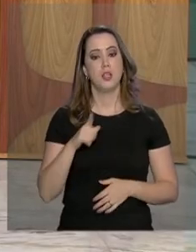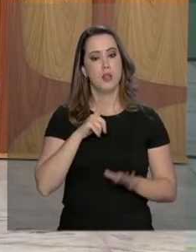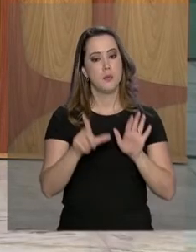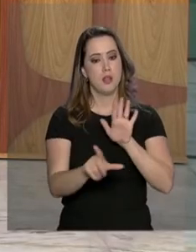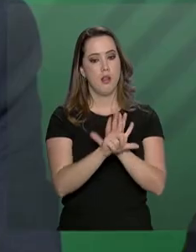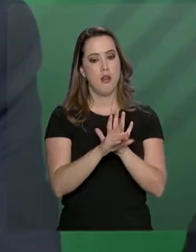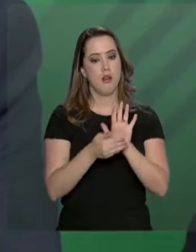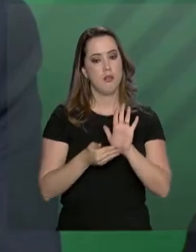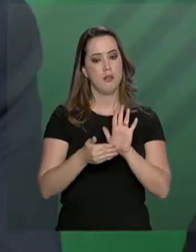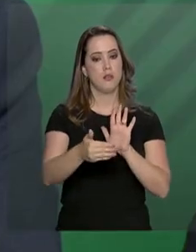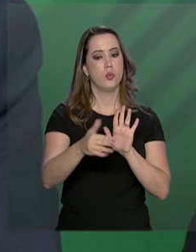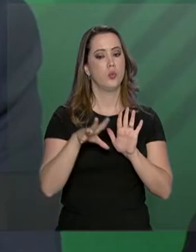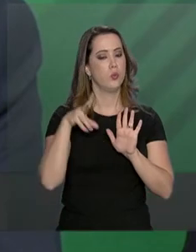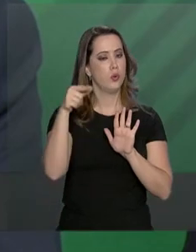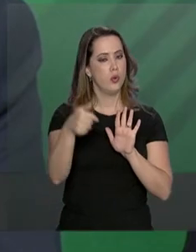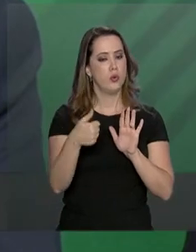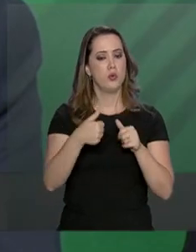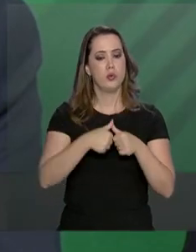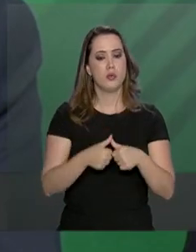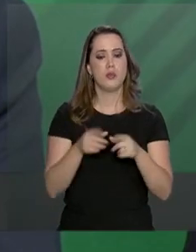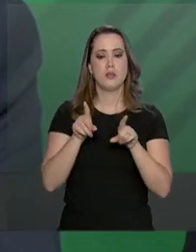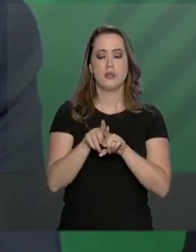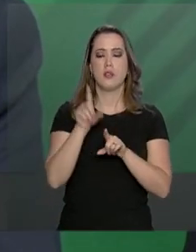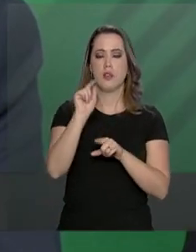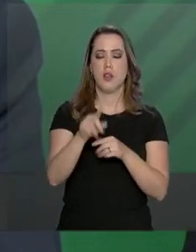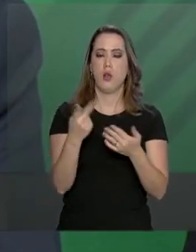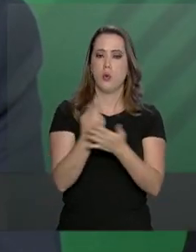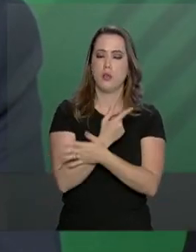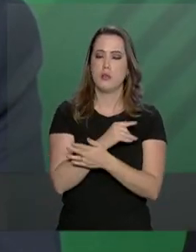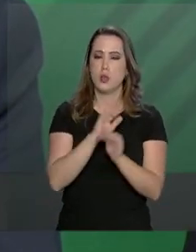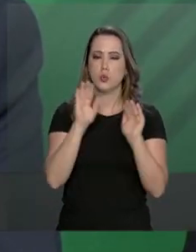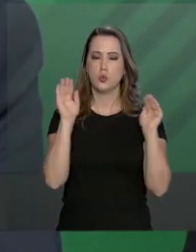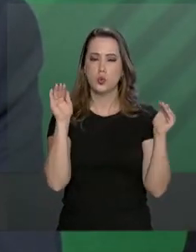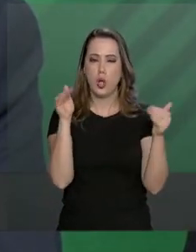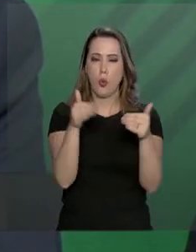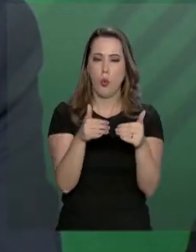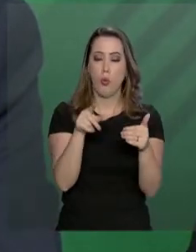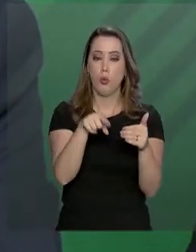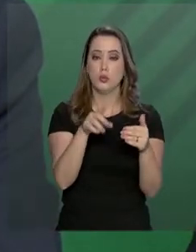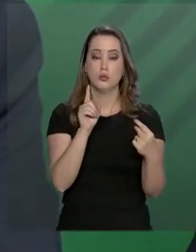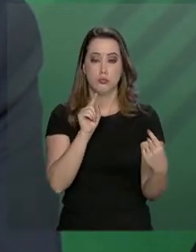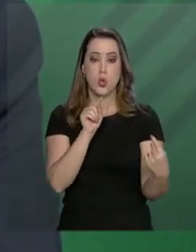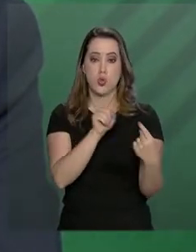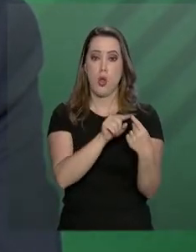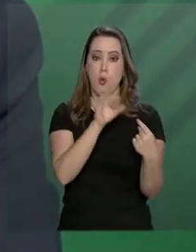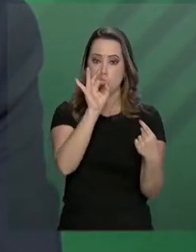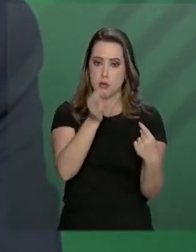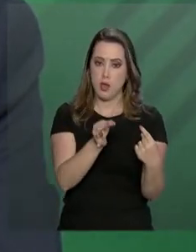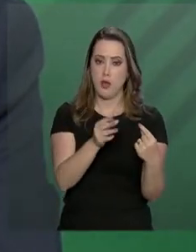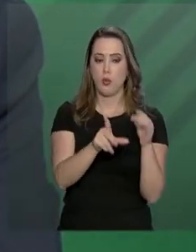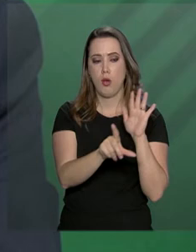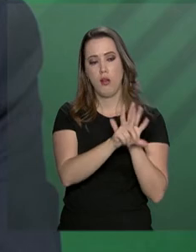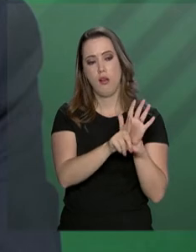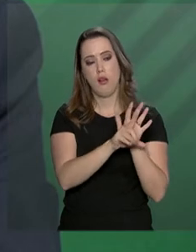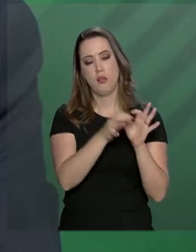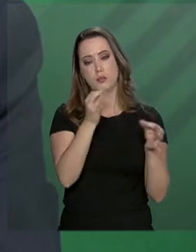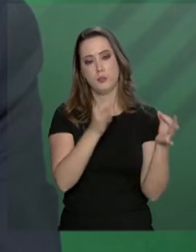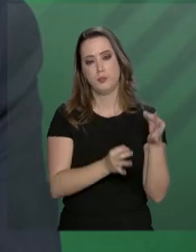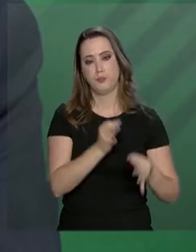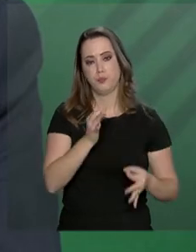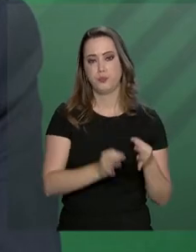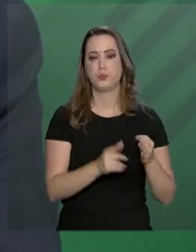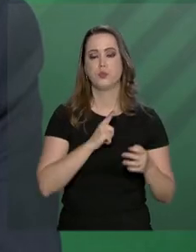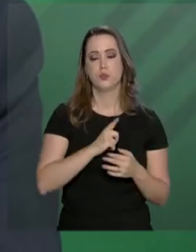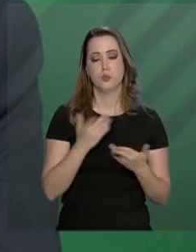vigor e tudo está sendo feito de acordo com o ordenamento jurídico